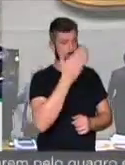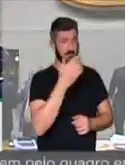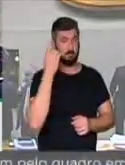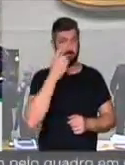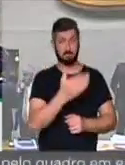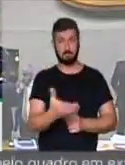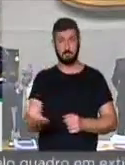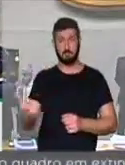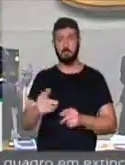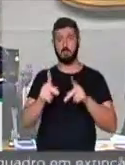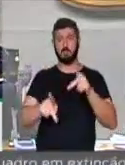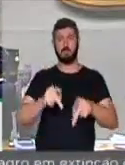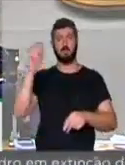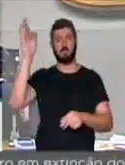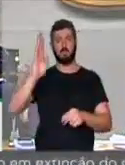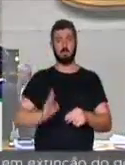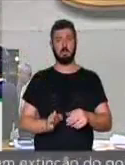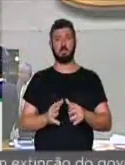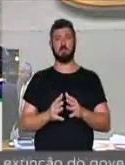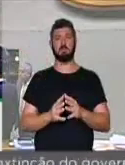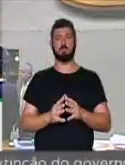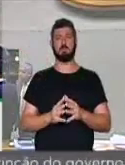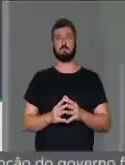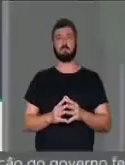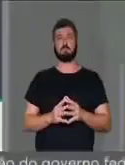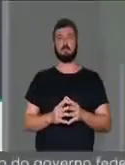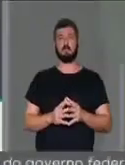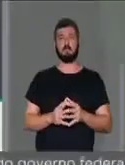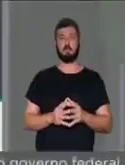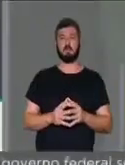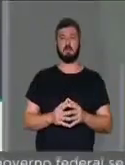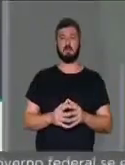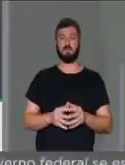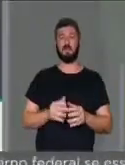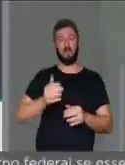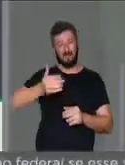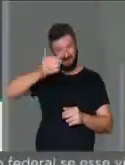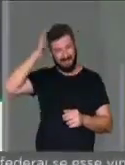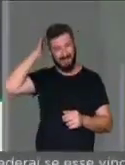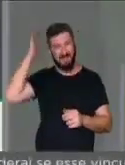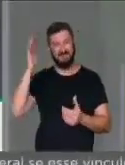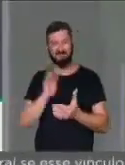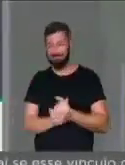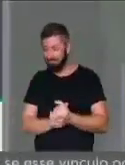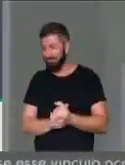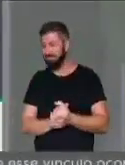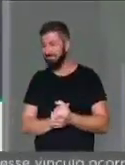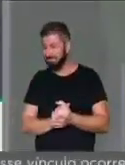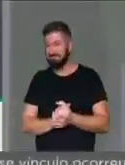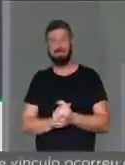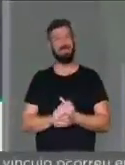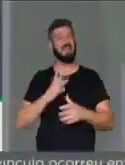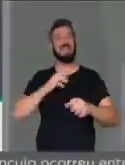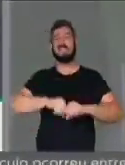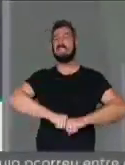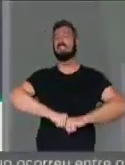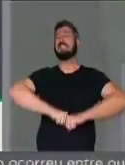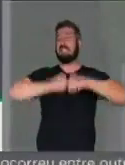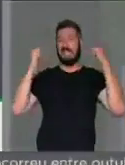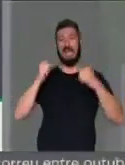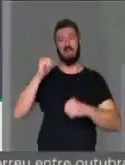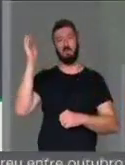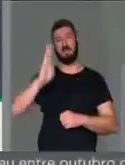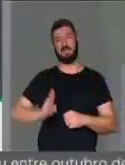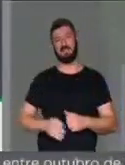Senhoras e senhores deputados, povo brasileiro. Este Temer está fazendo estrago no Brasil.